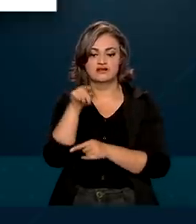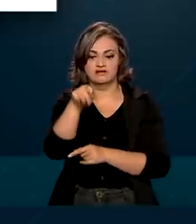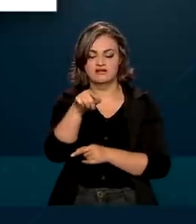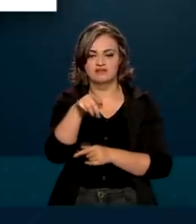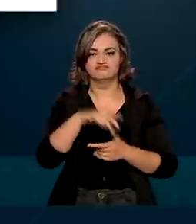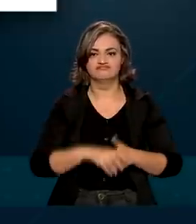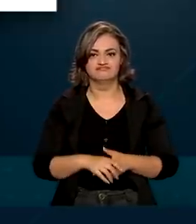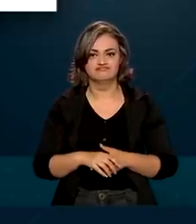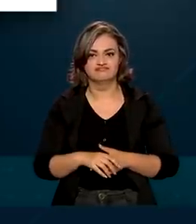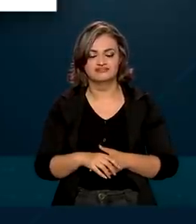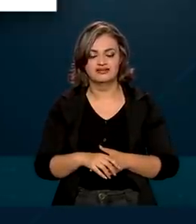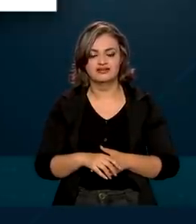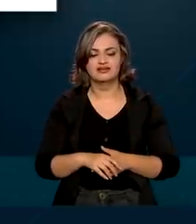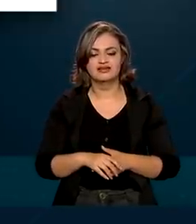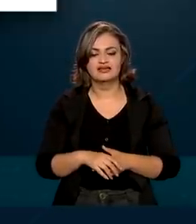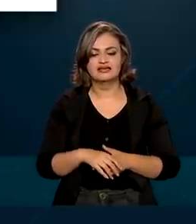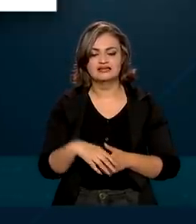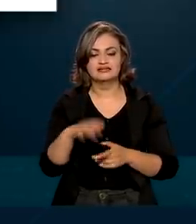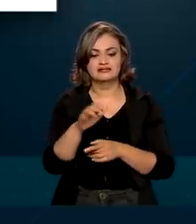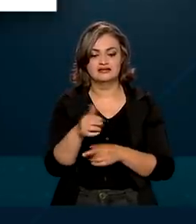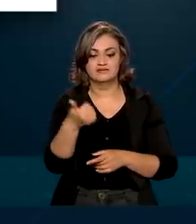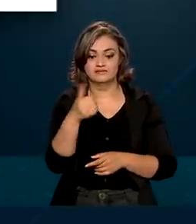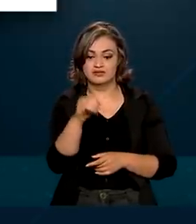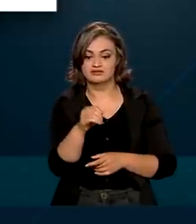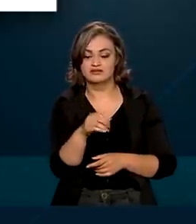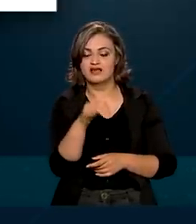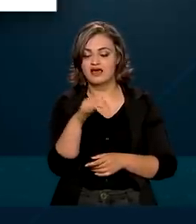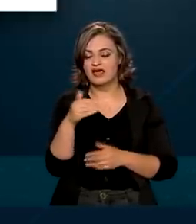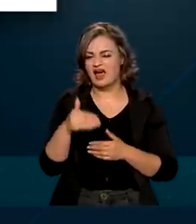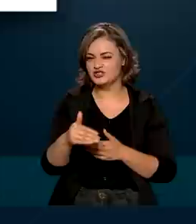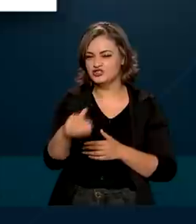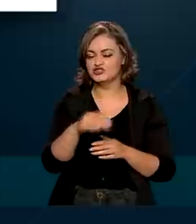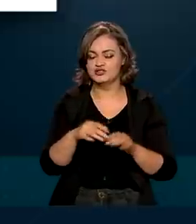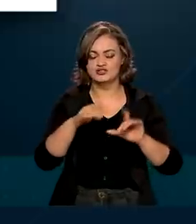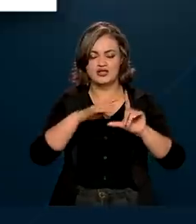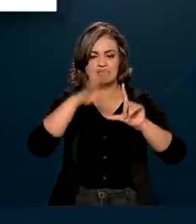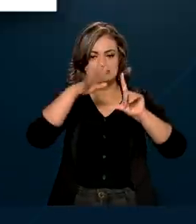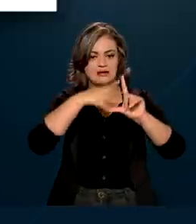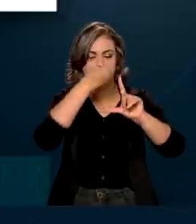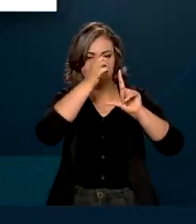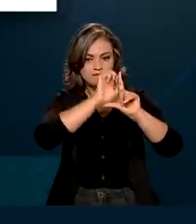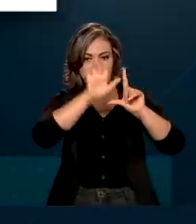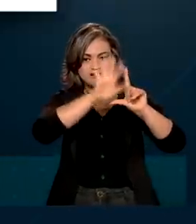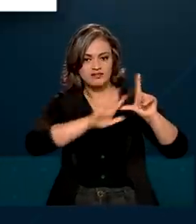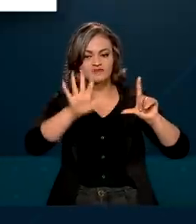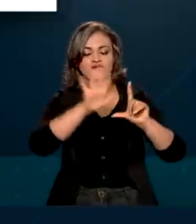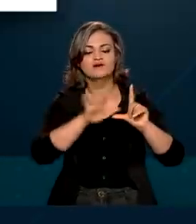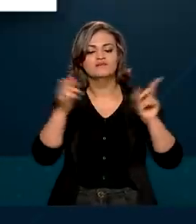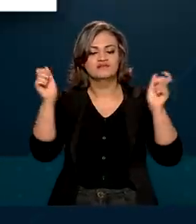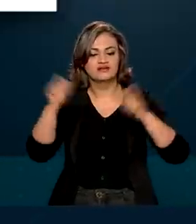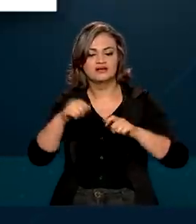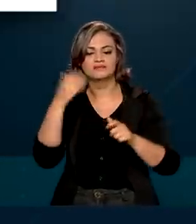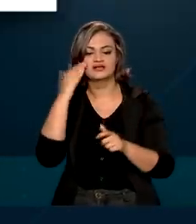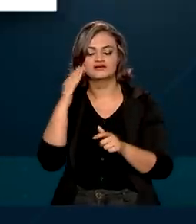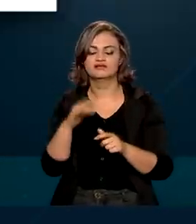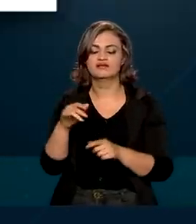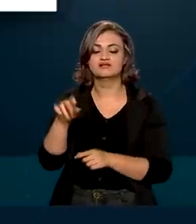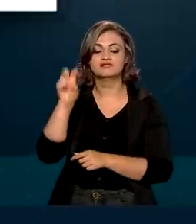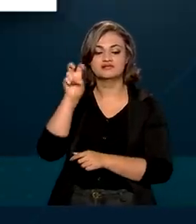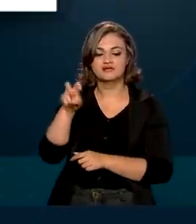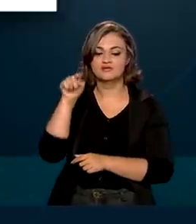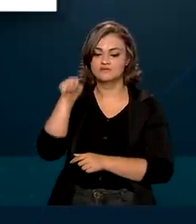localizados em 10 estados. Em breve, a plataforma será expandida para abranger os 5